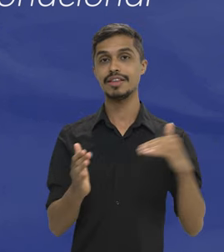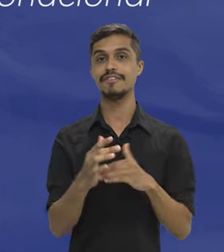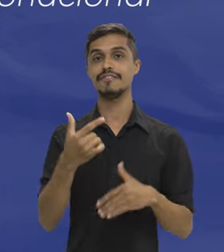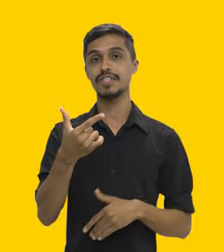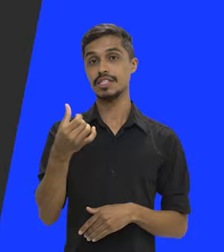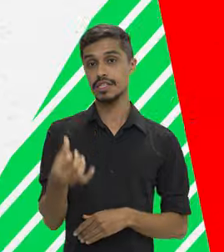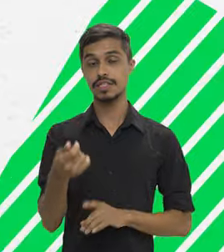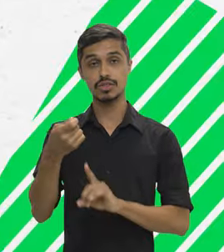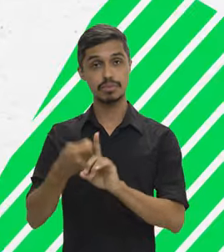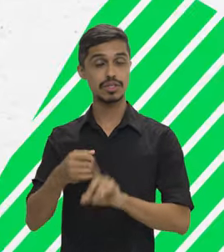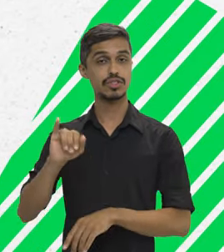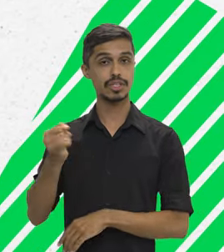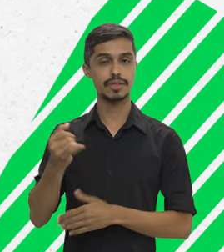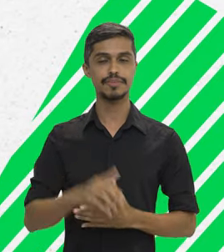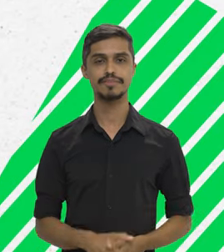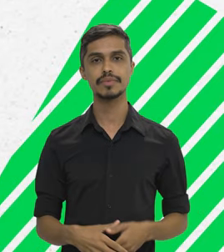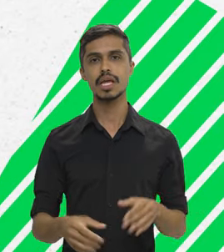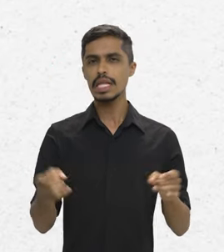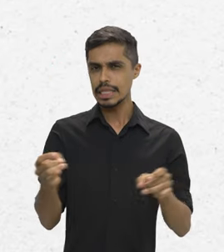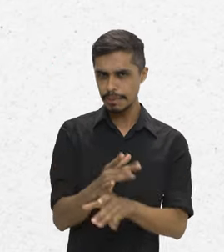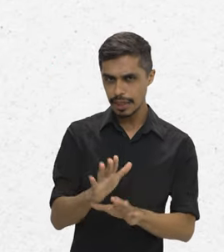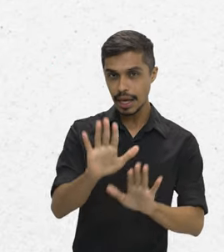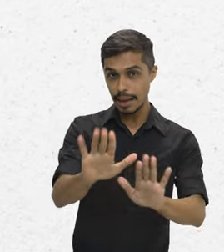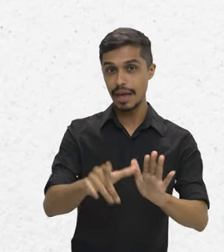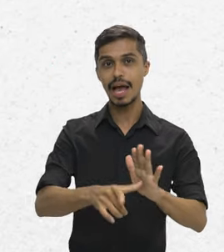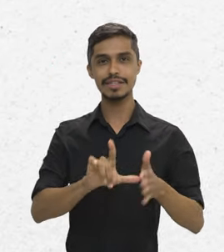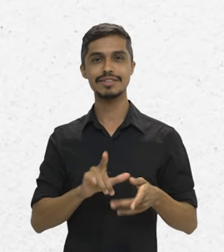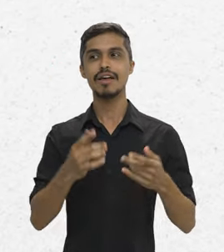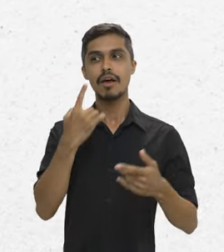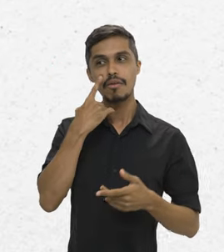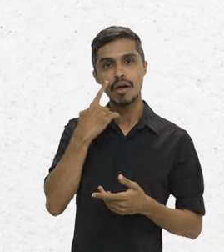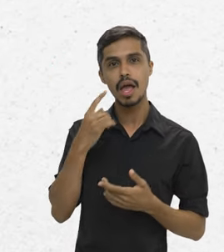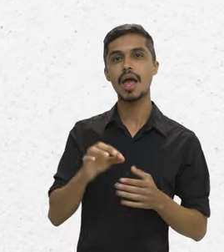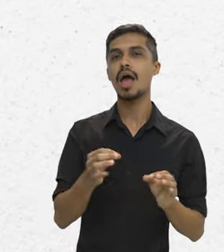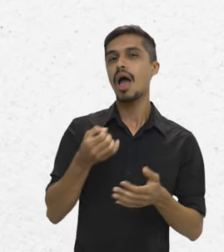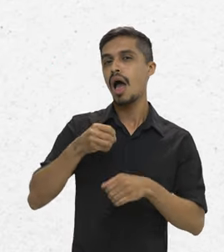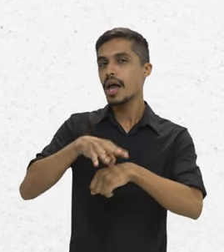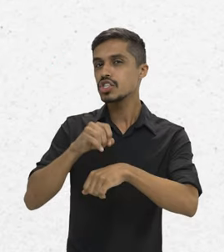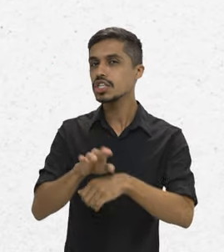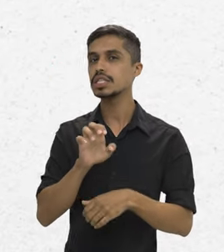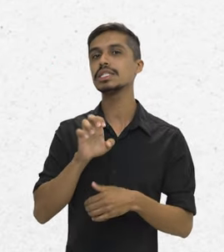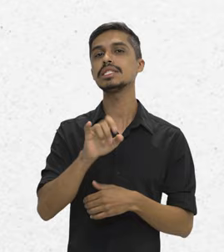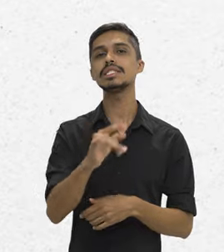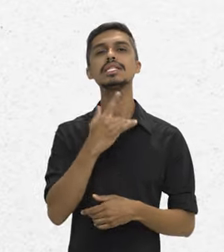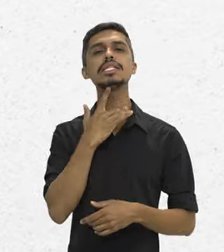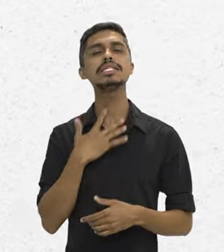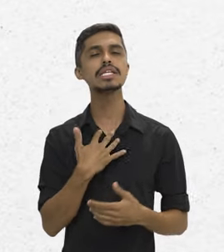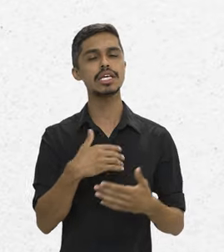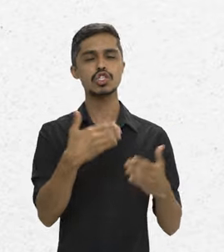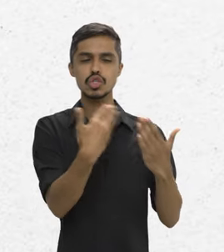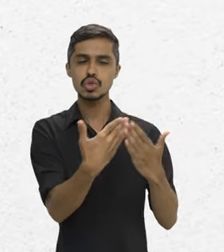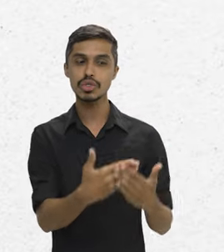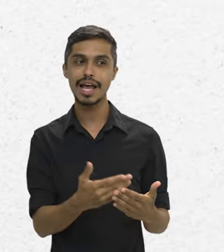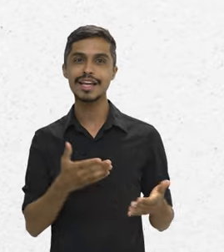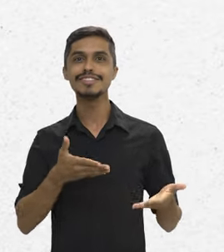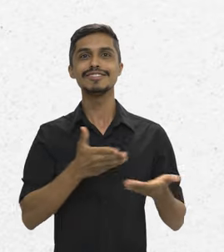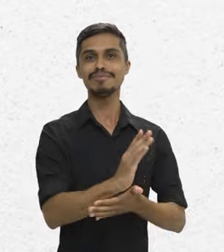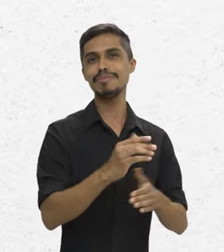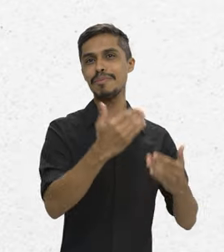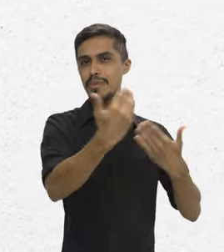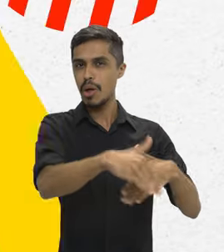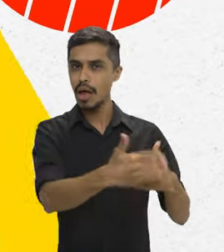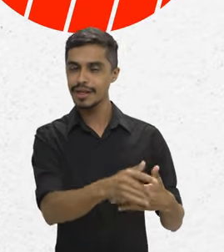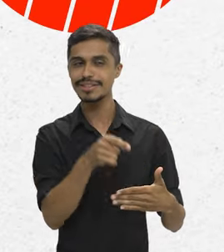janeiro. Antes de fechar o nosso boletim, vamos ouvir a dica que o Retamal tem para quem está se dedicando aos estudos a